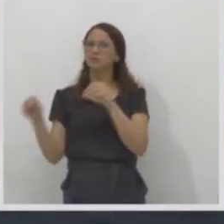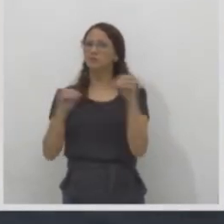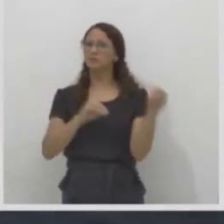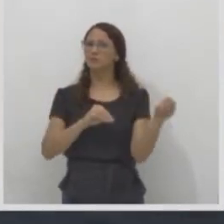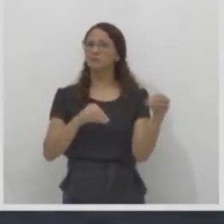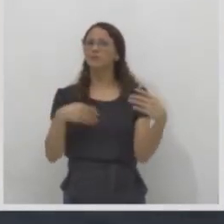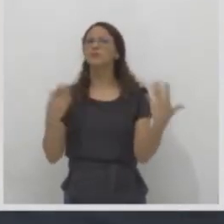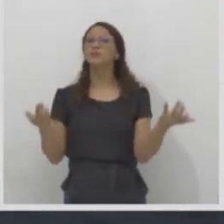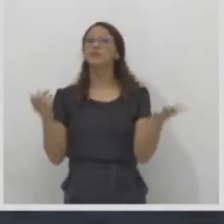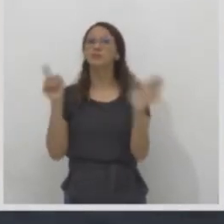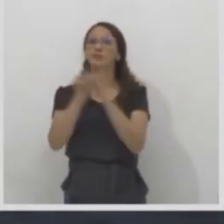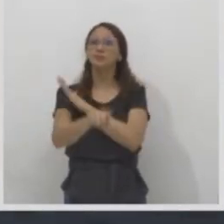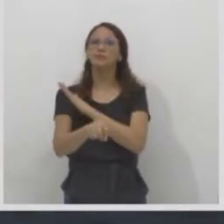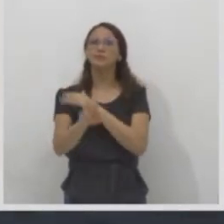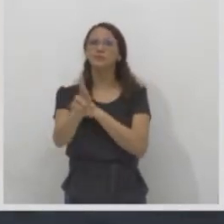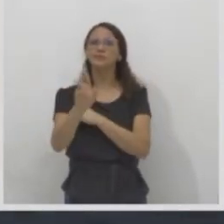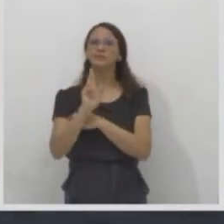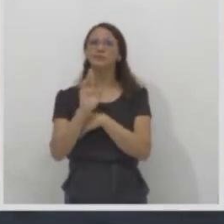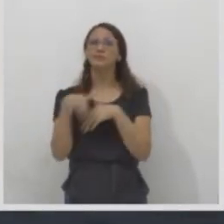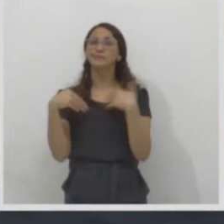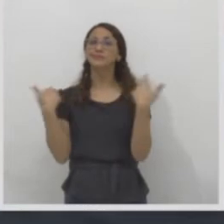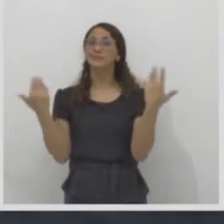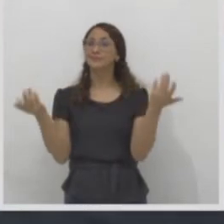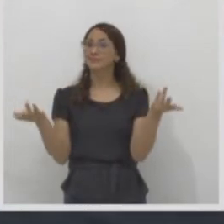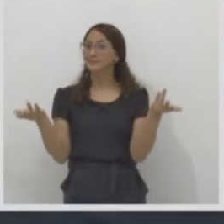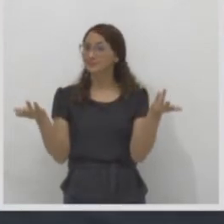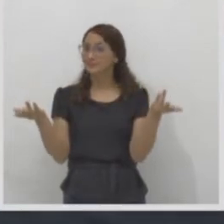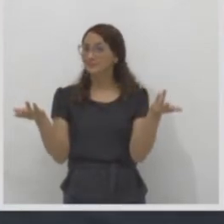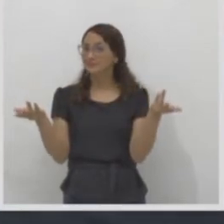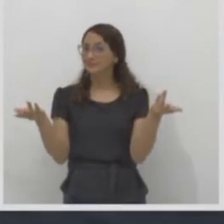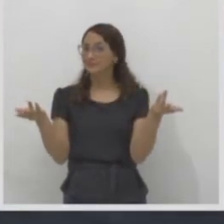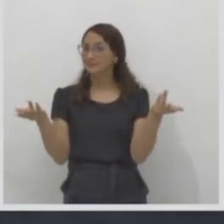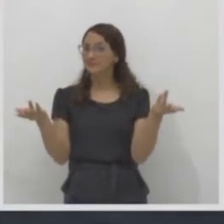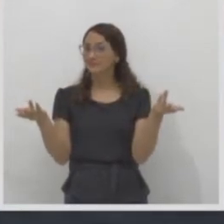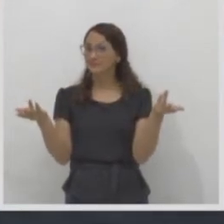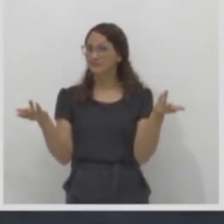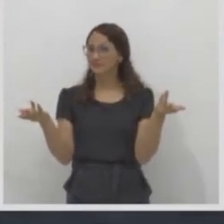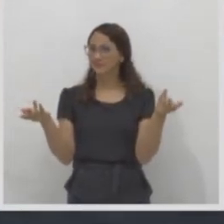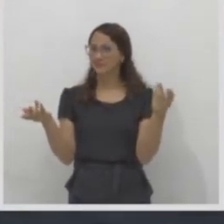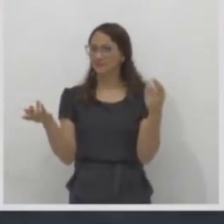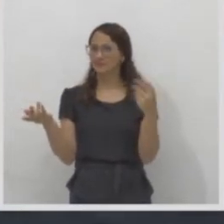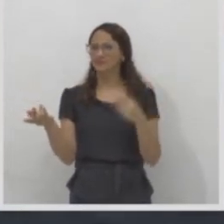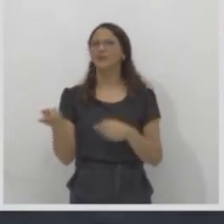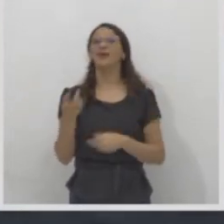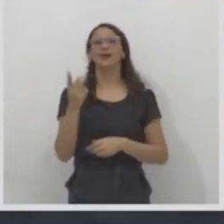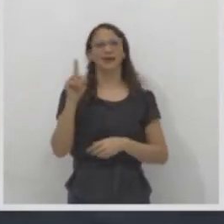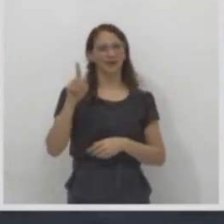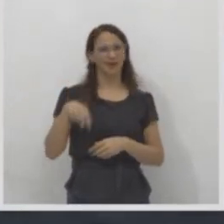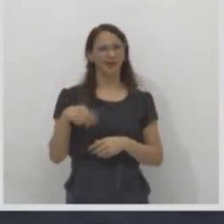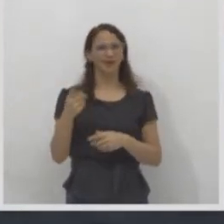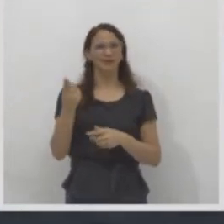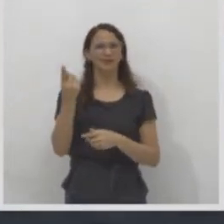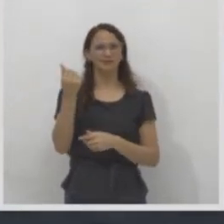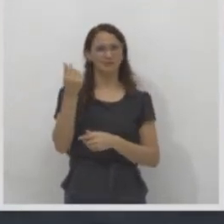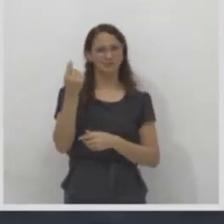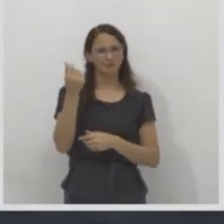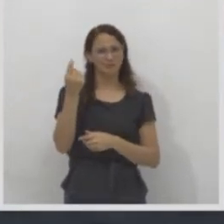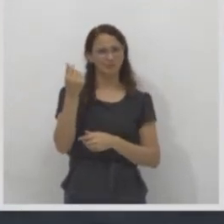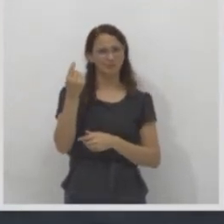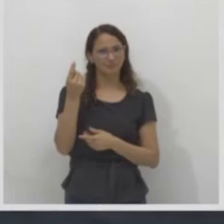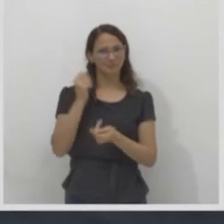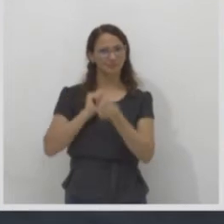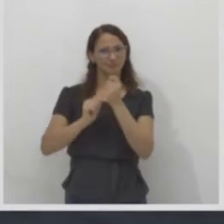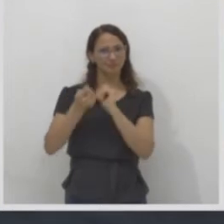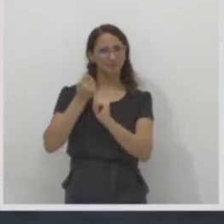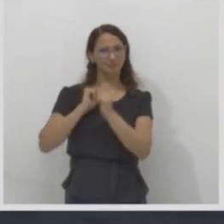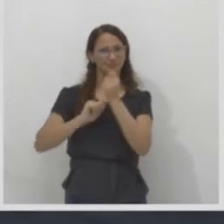te perguntarem, você vai marcar, vai dizer. É a migração econômica. Nós saímos de